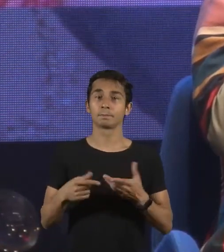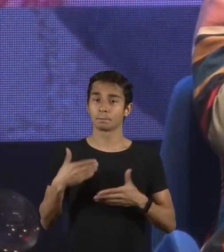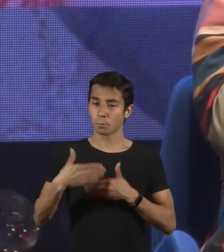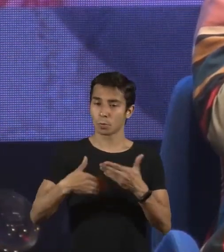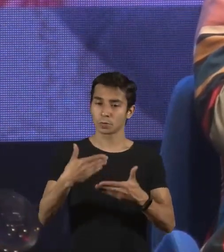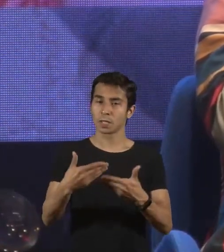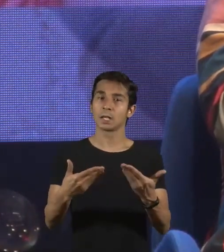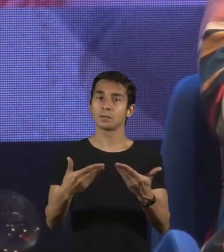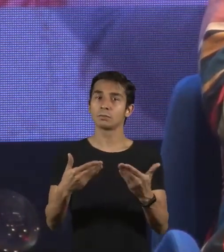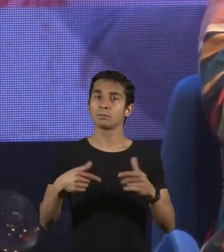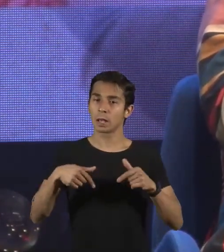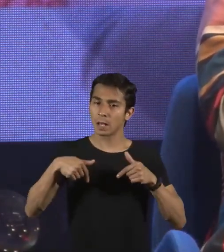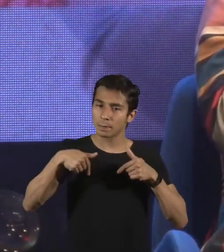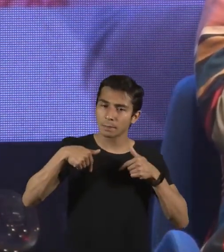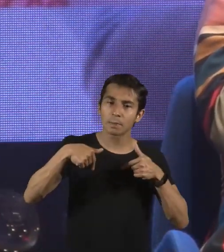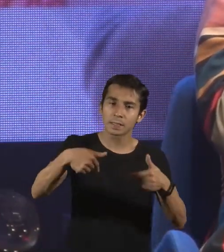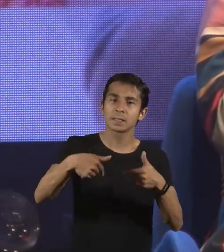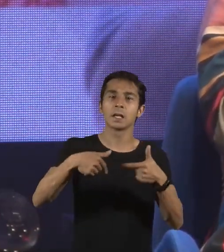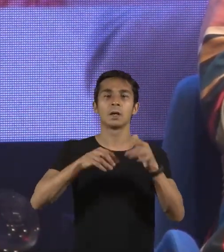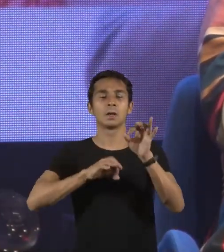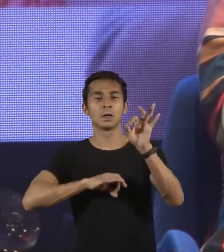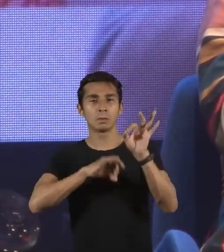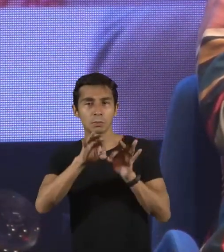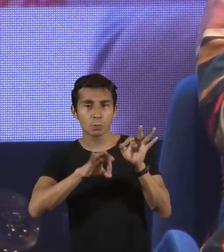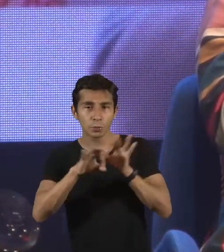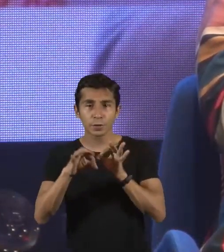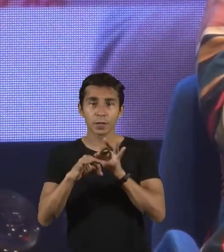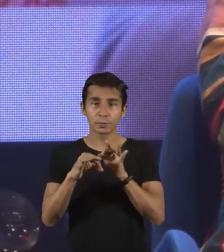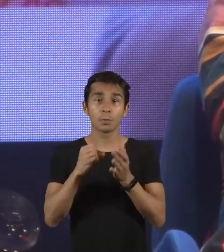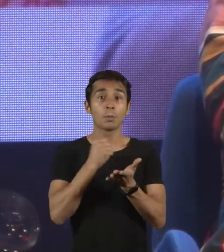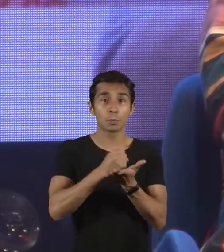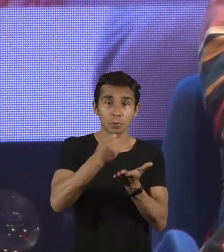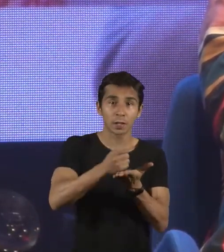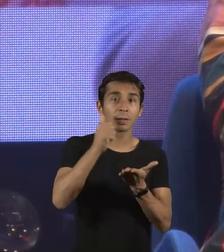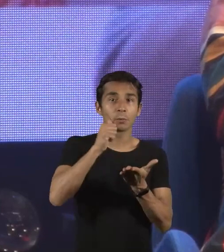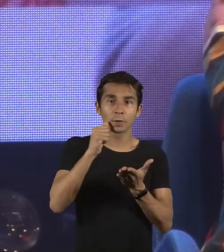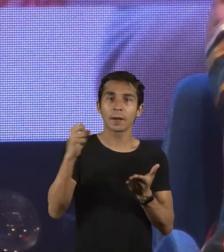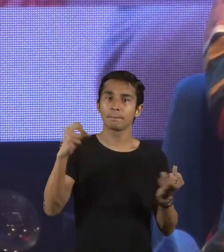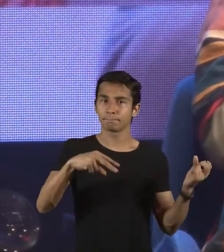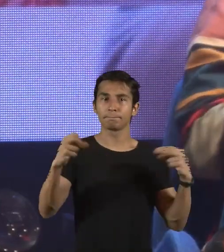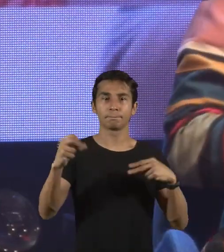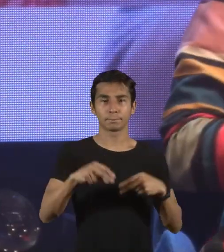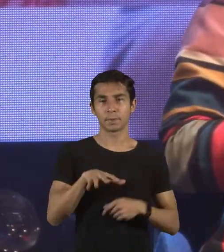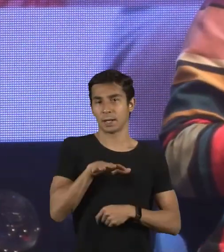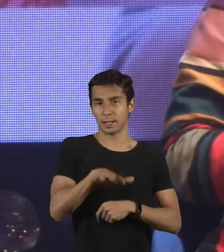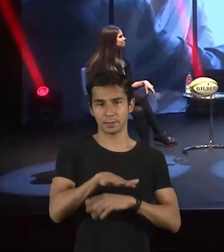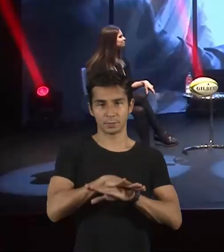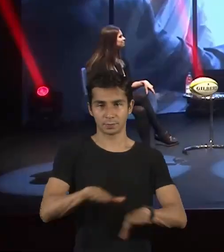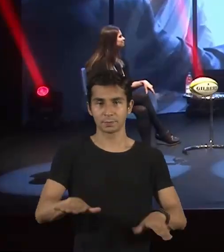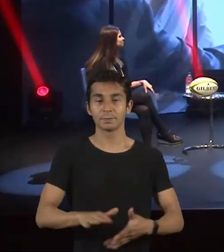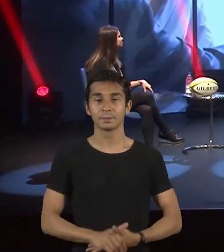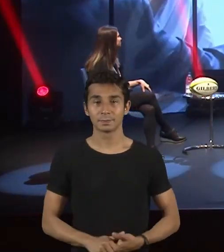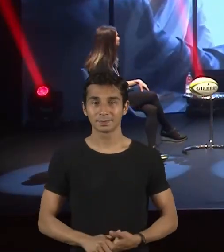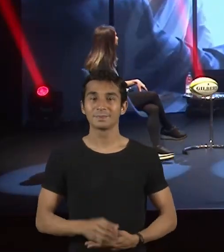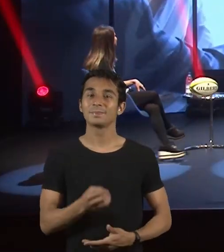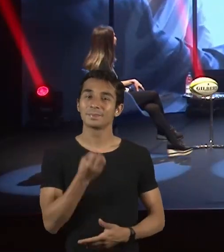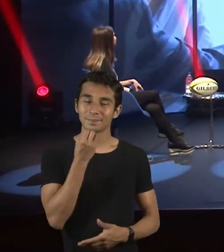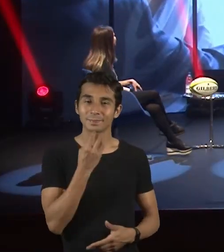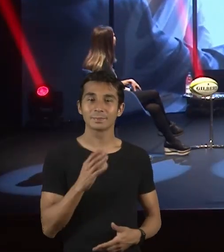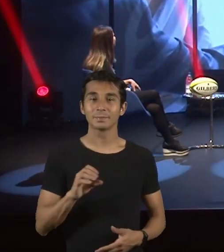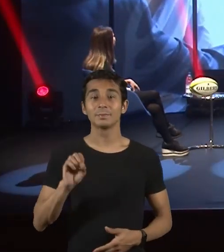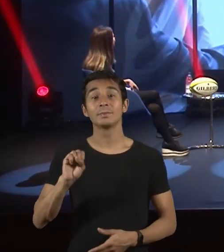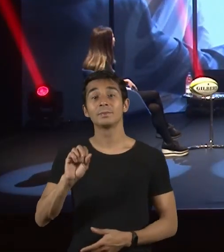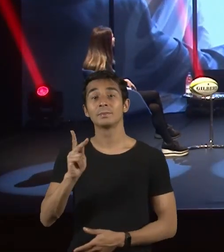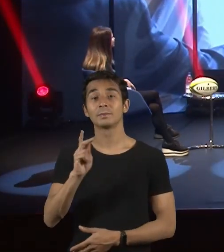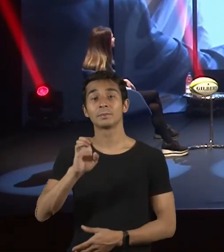tendo ações afirmativas de contratação de mulheres. Basicamente, eu acho que é isso, Neiva. Muito bom. Sheila, querida, e